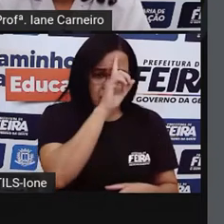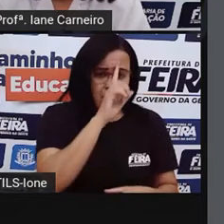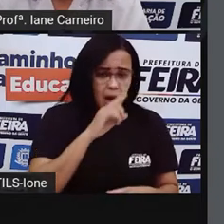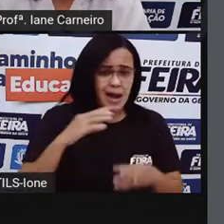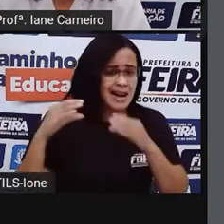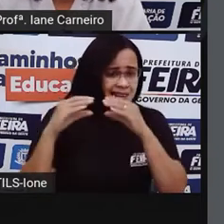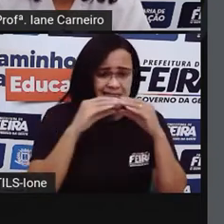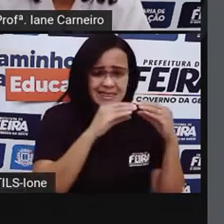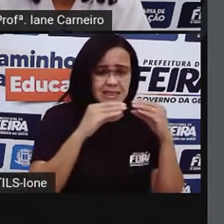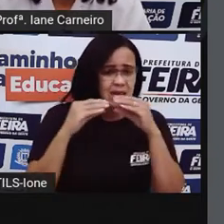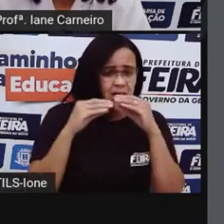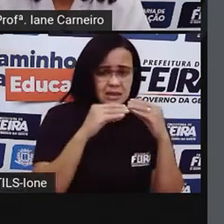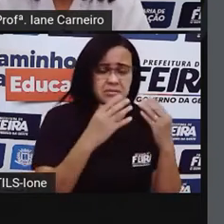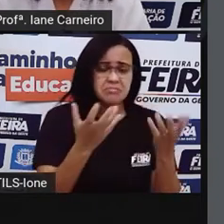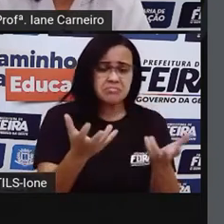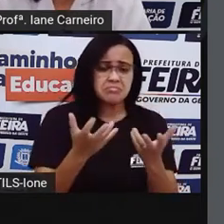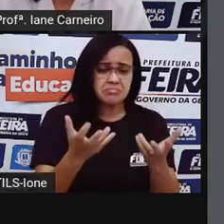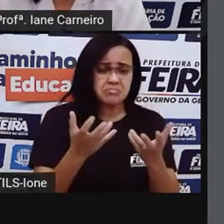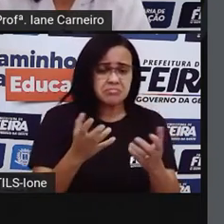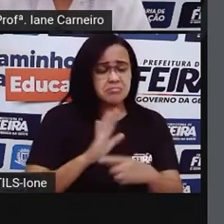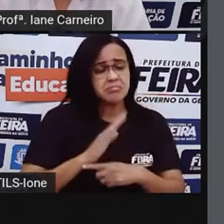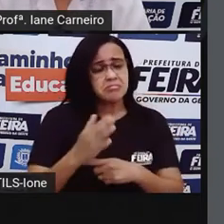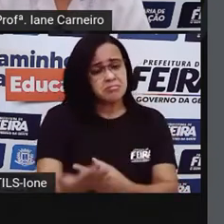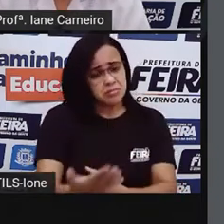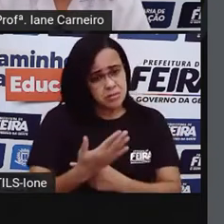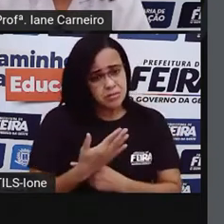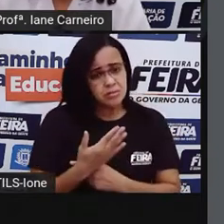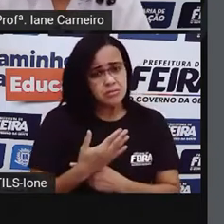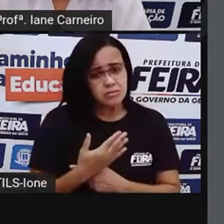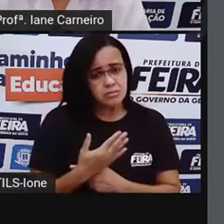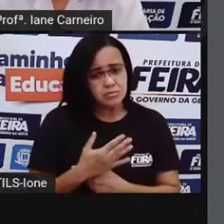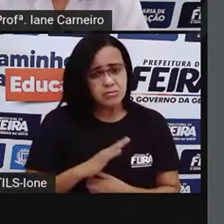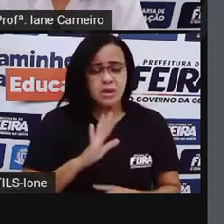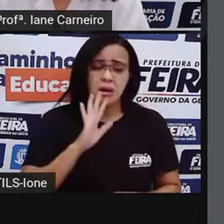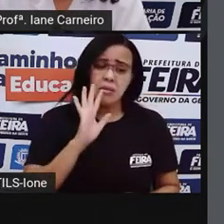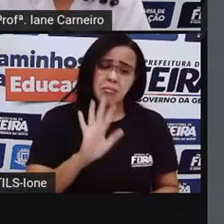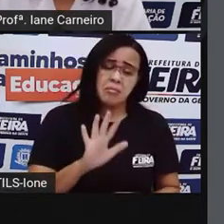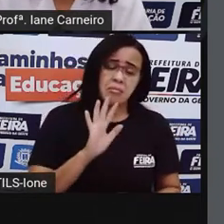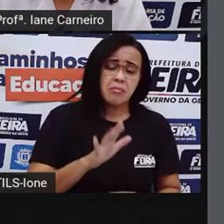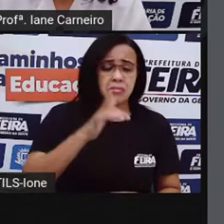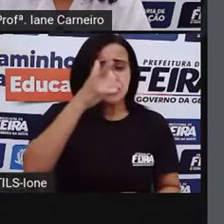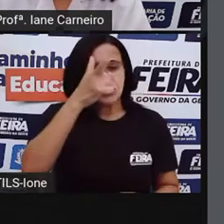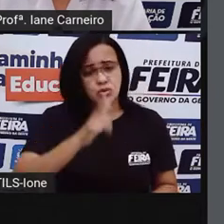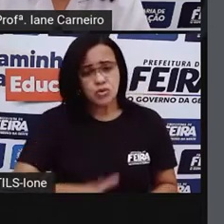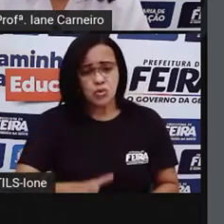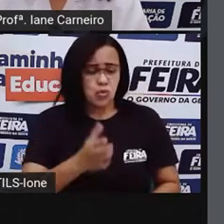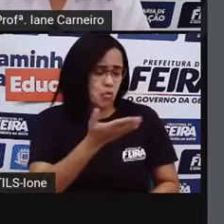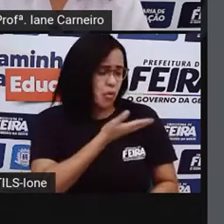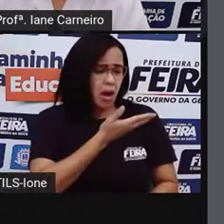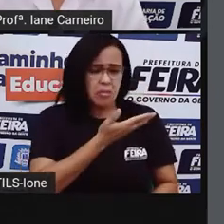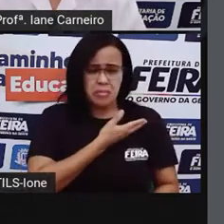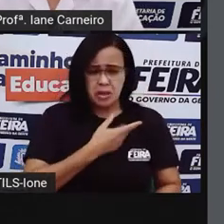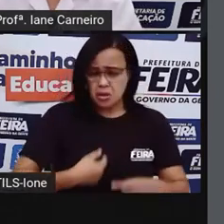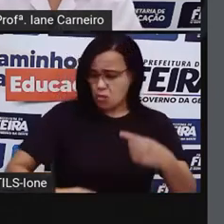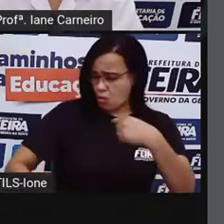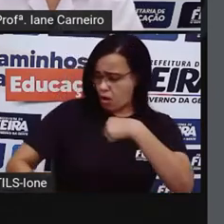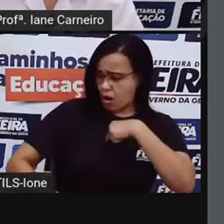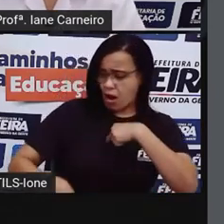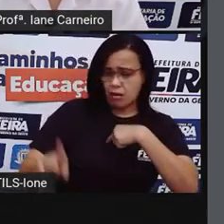Mas a pobre e infeliz recebeu a mesma resposta de todos. Eu não!